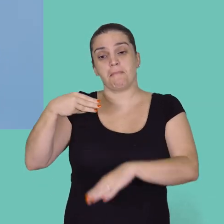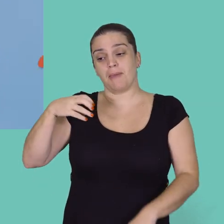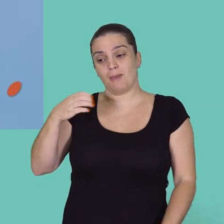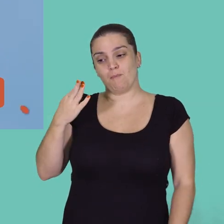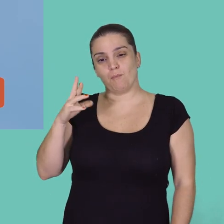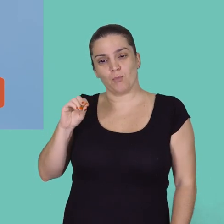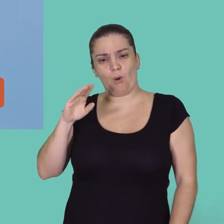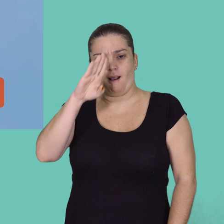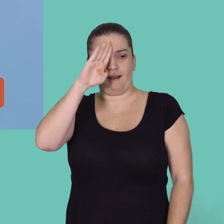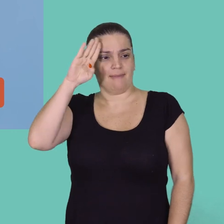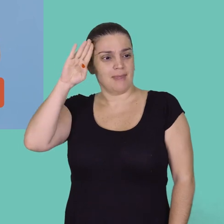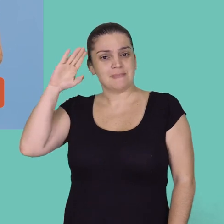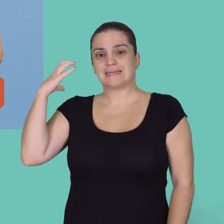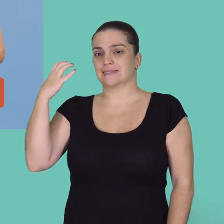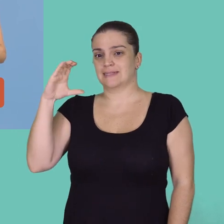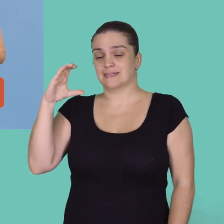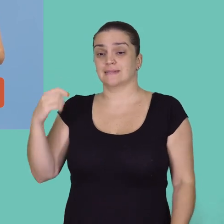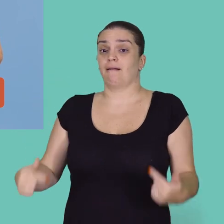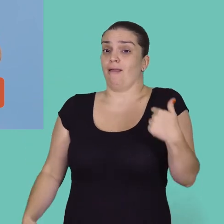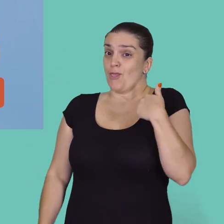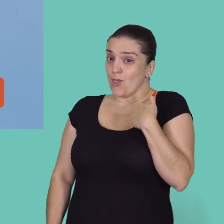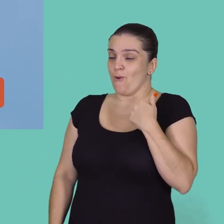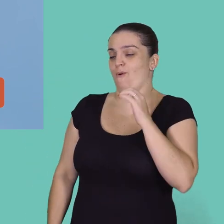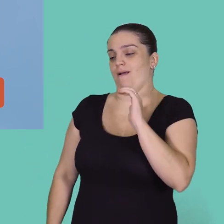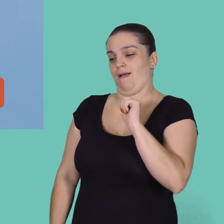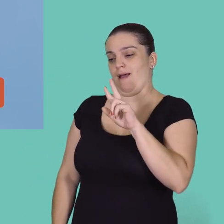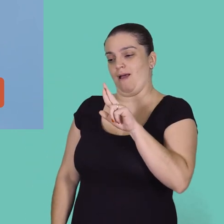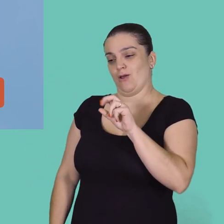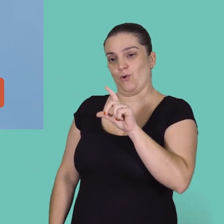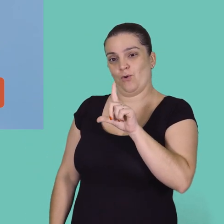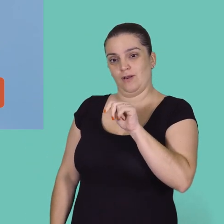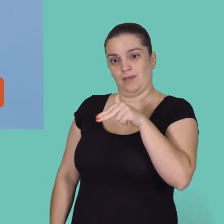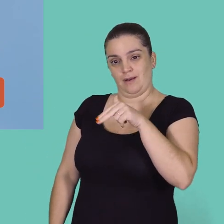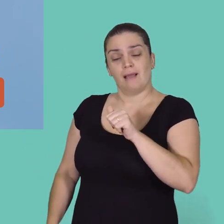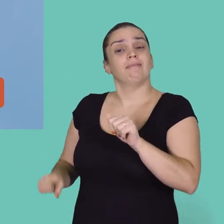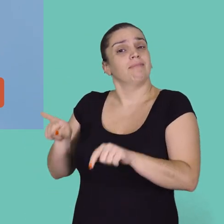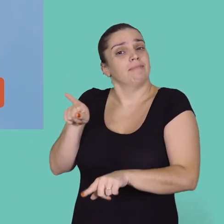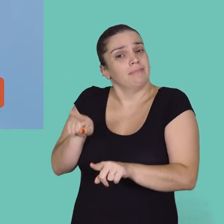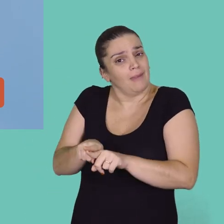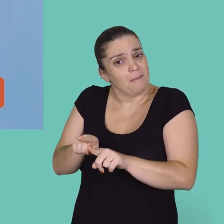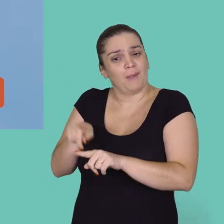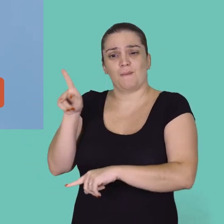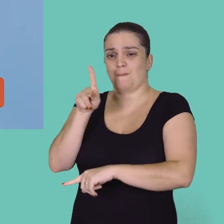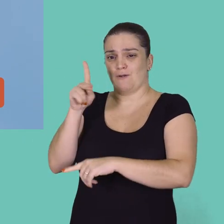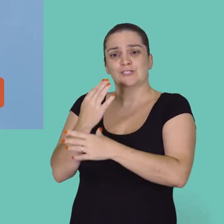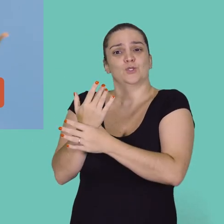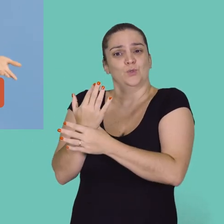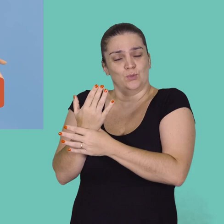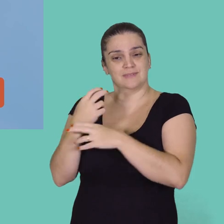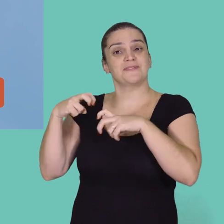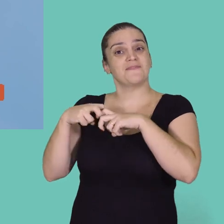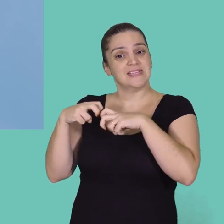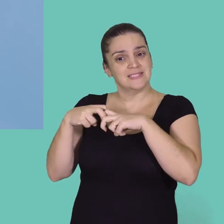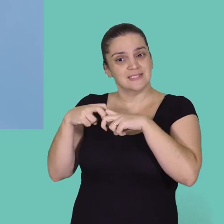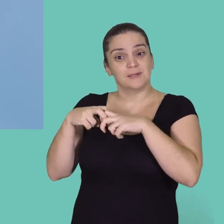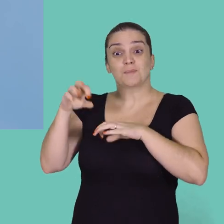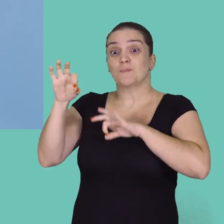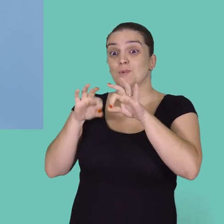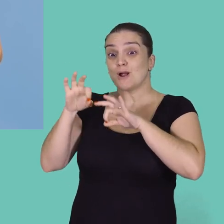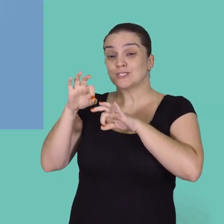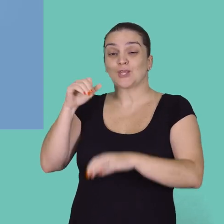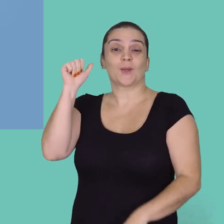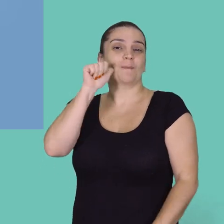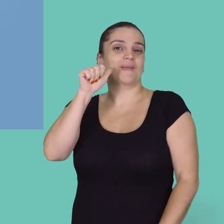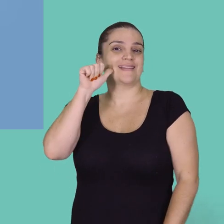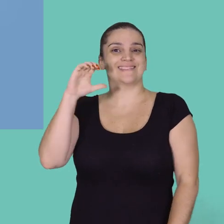Ciências. Meu nome é Carolina Brito, eu sou professora de Física também da Universidade Federal do Rio Grande do Sul e coordeno um projeto chamado Meninas